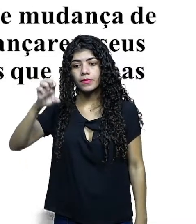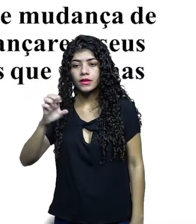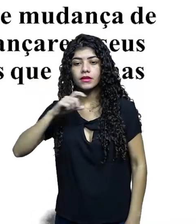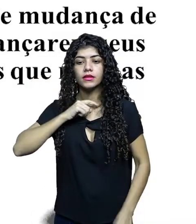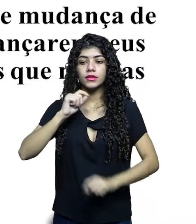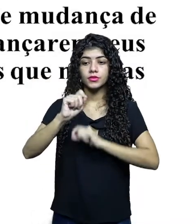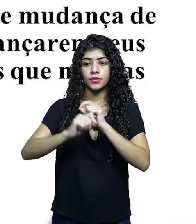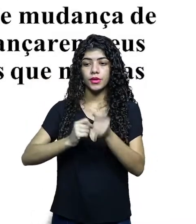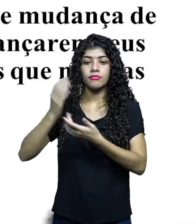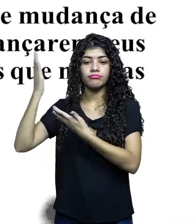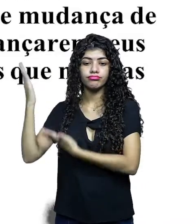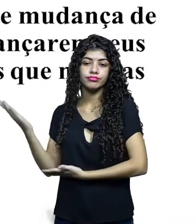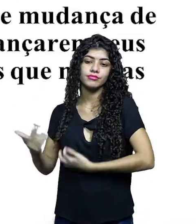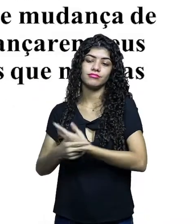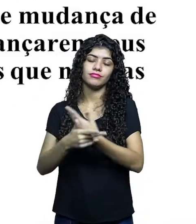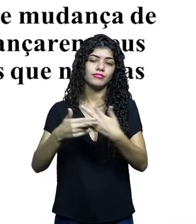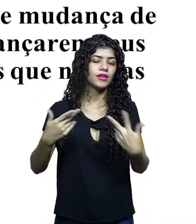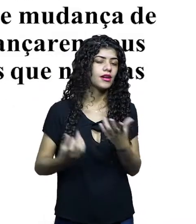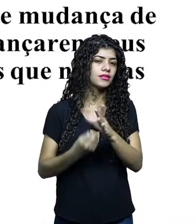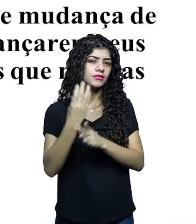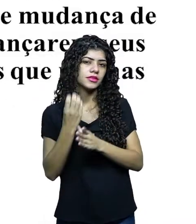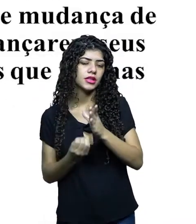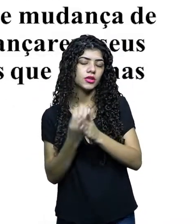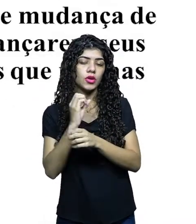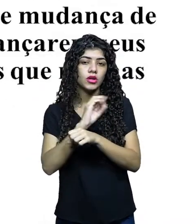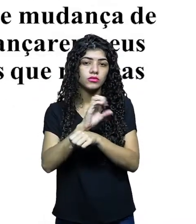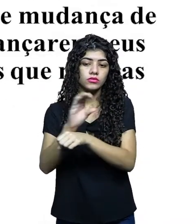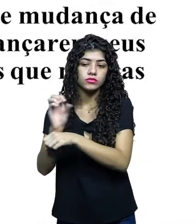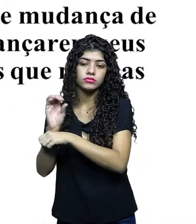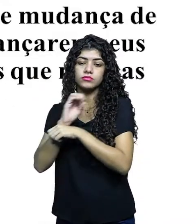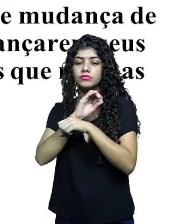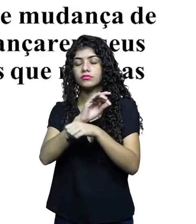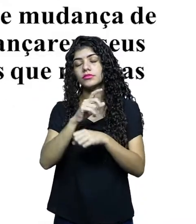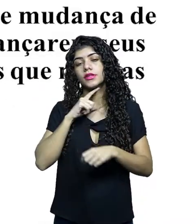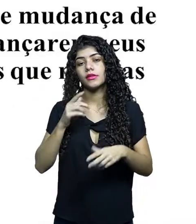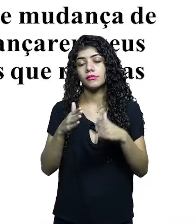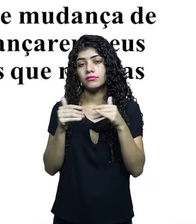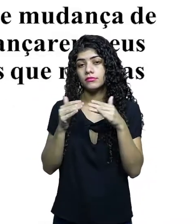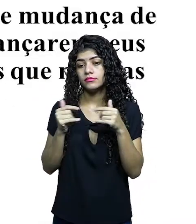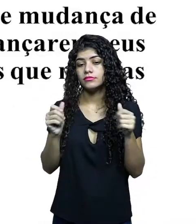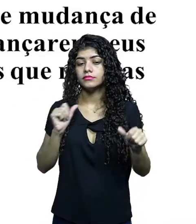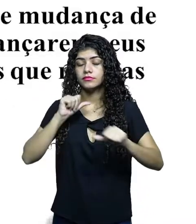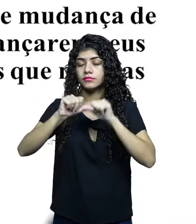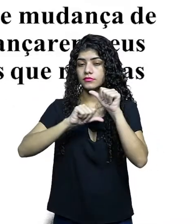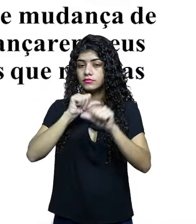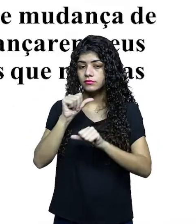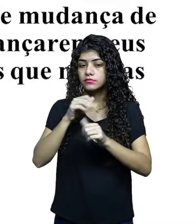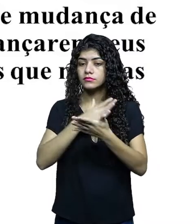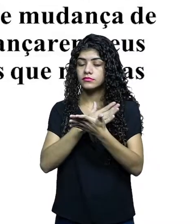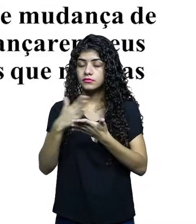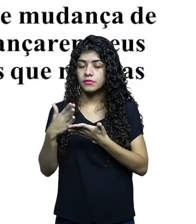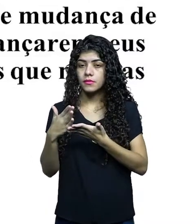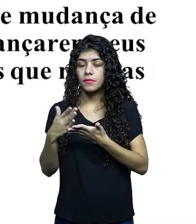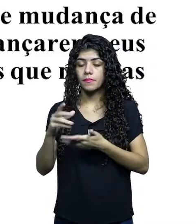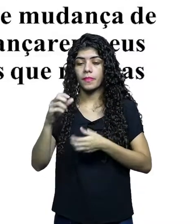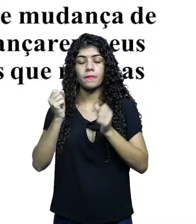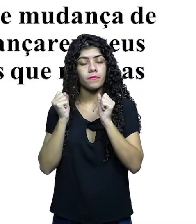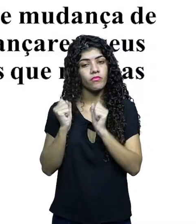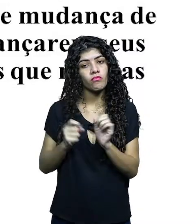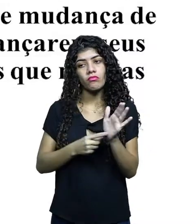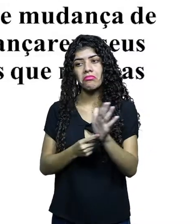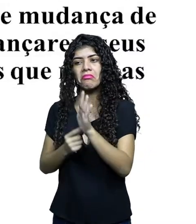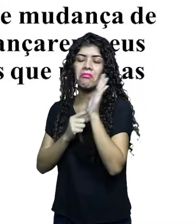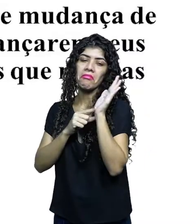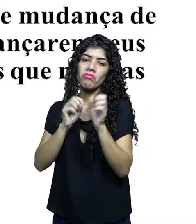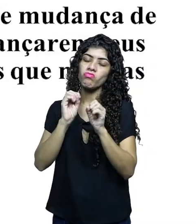lançamentos em drive-in. Muitas produtoras e distribuidoras protocolaram pedidos de mudança de segmento inicial para